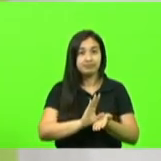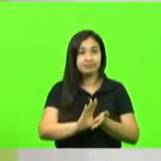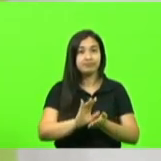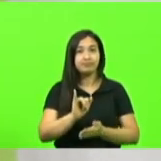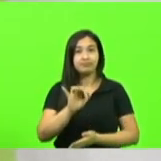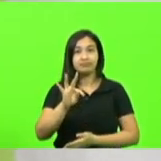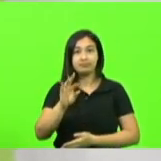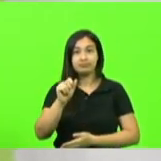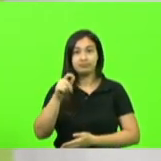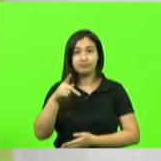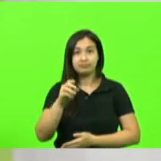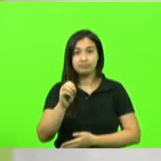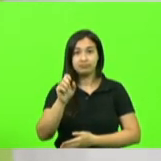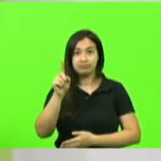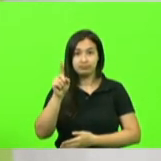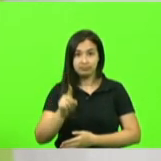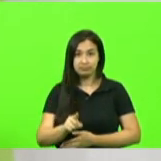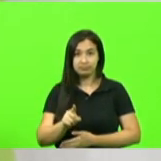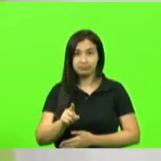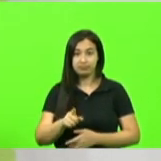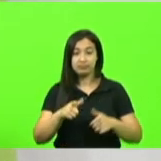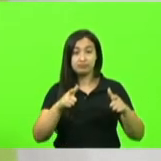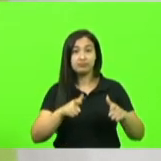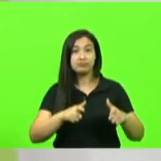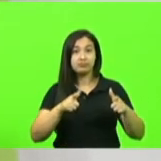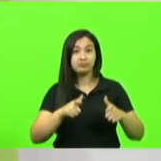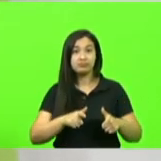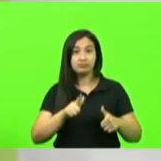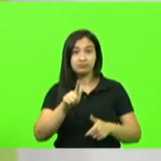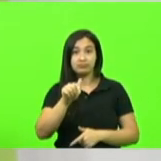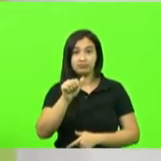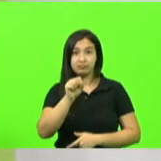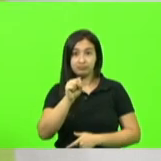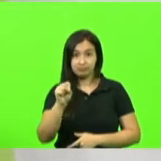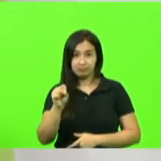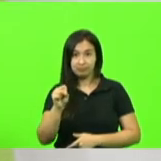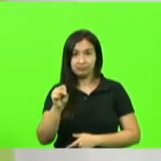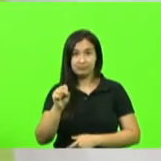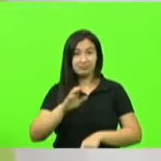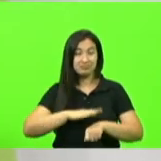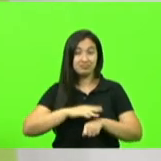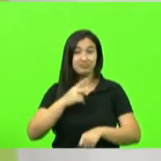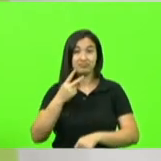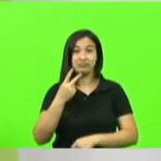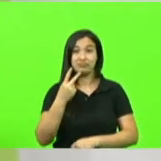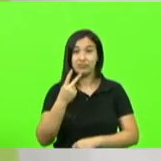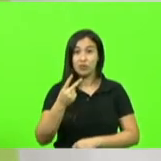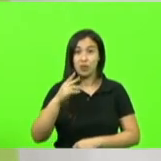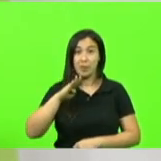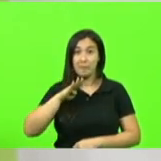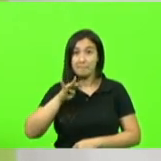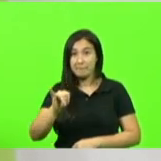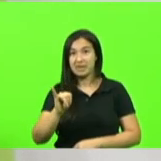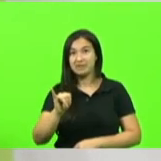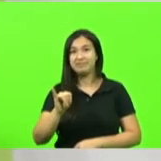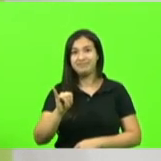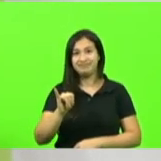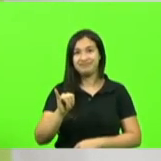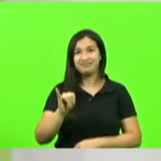com usina de gás um investimento de mais de 2 bilhões e 500 milhões de reais que está